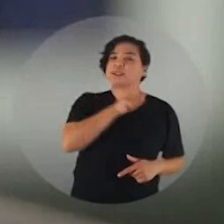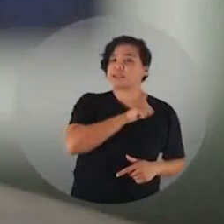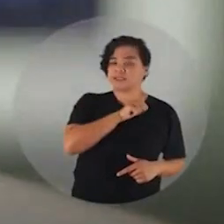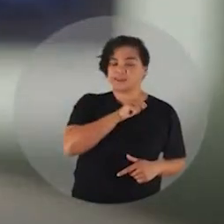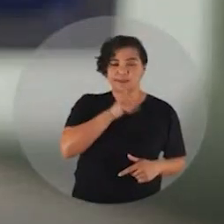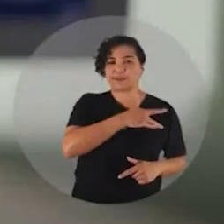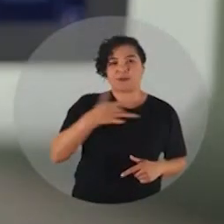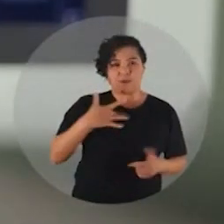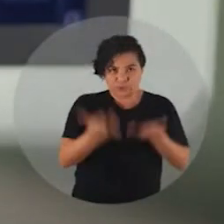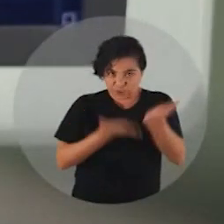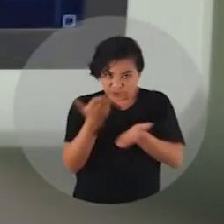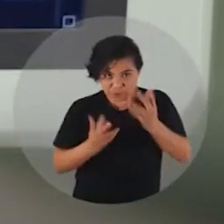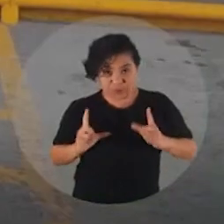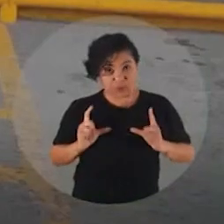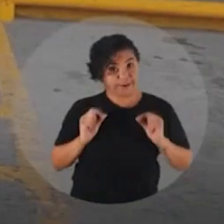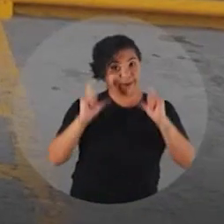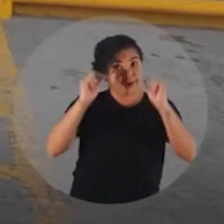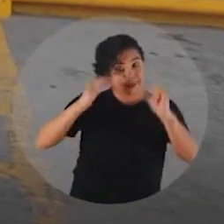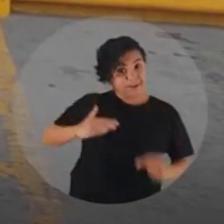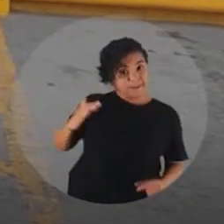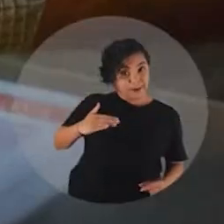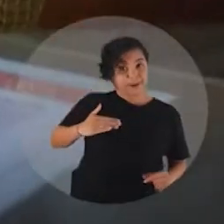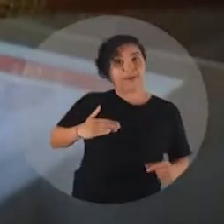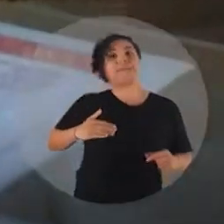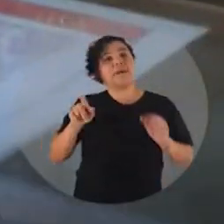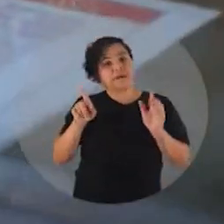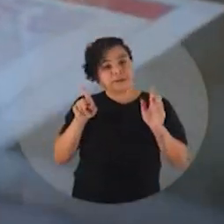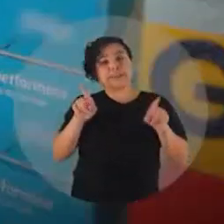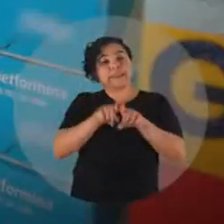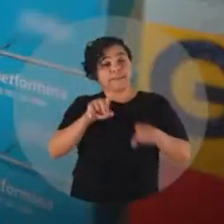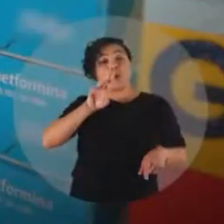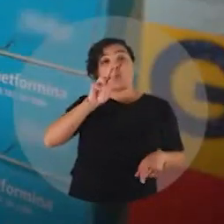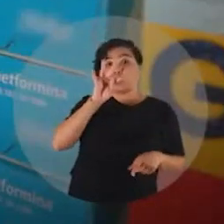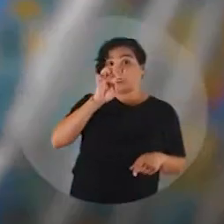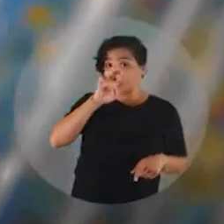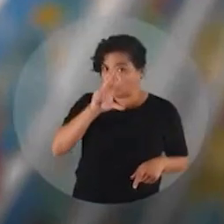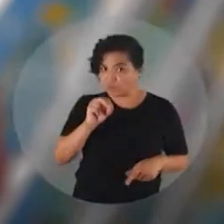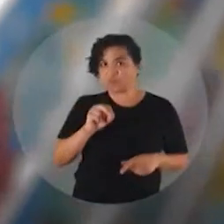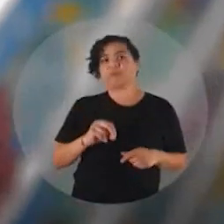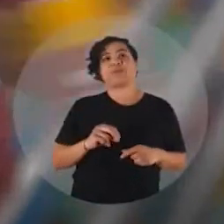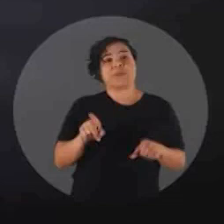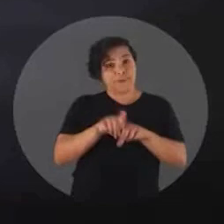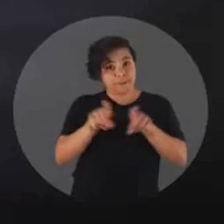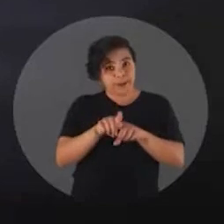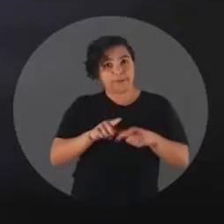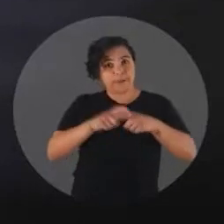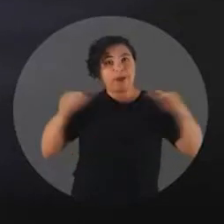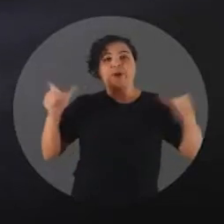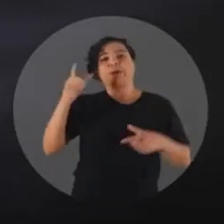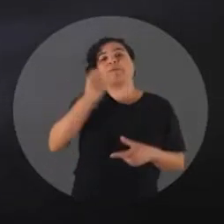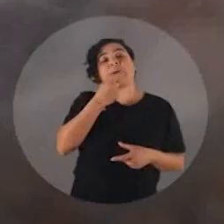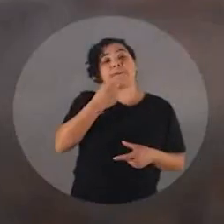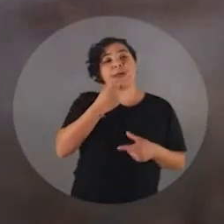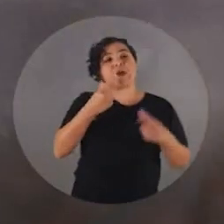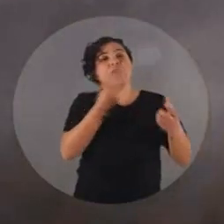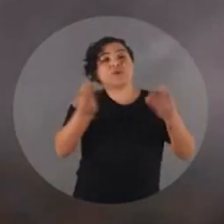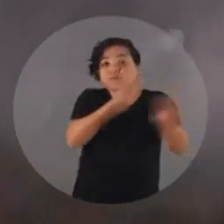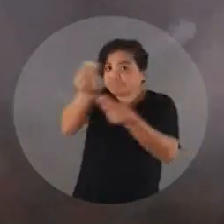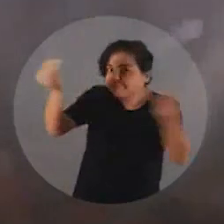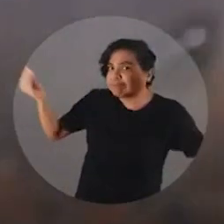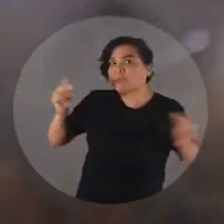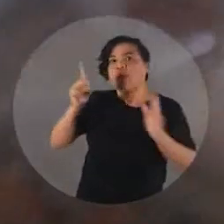do câncer de mama e cola do útero. Lula também vai aumentar a distribuição de medicamentos pelo SUS e ampliar o programa